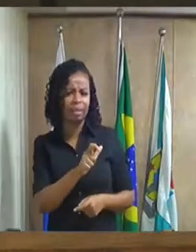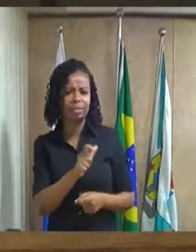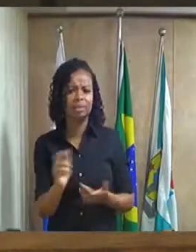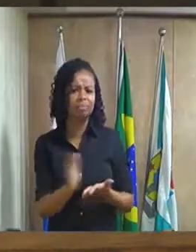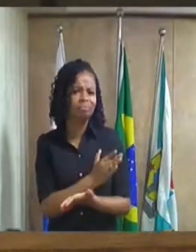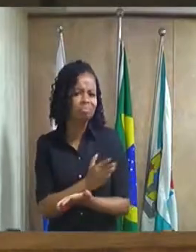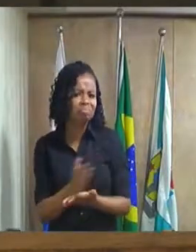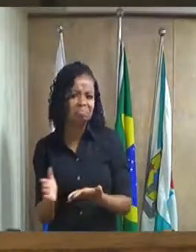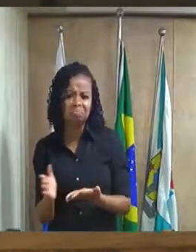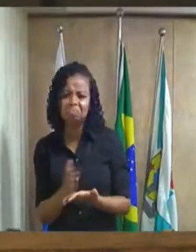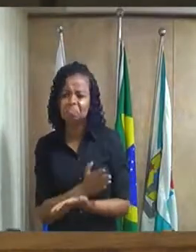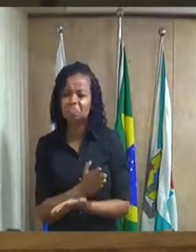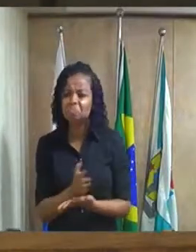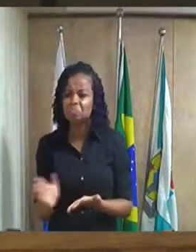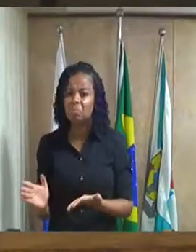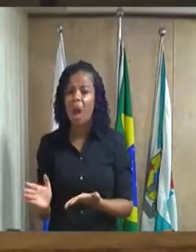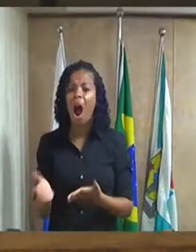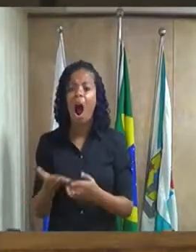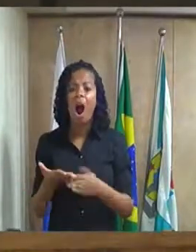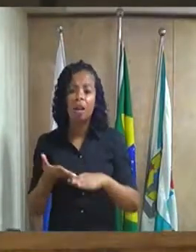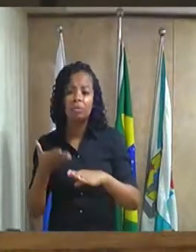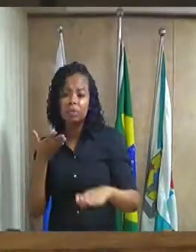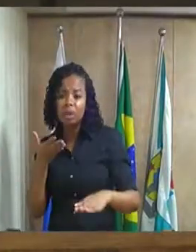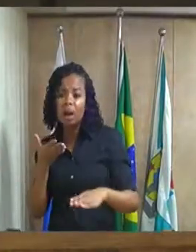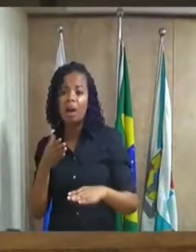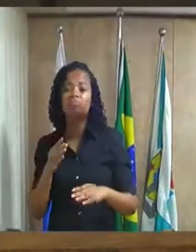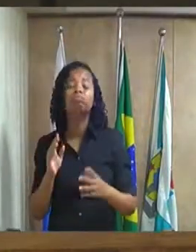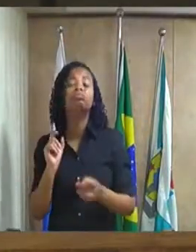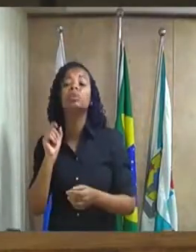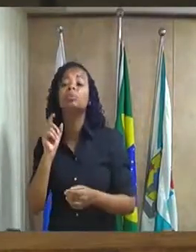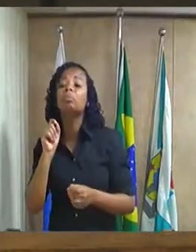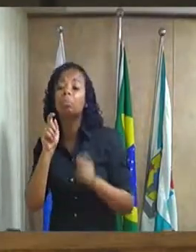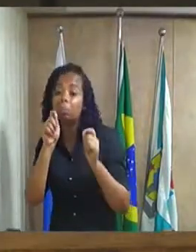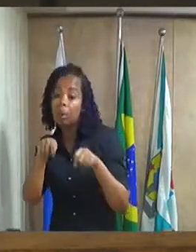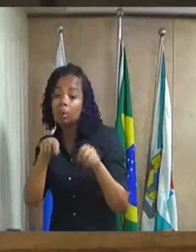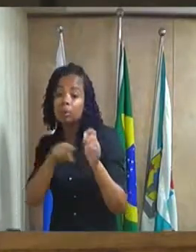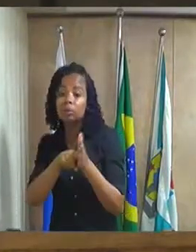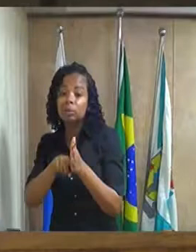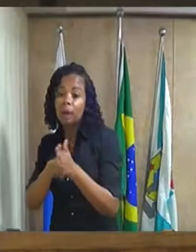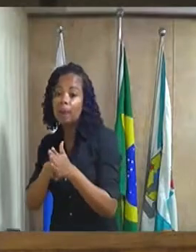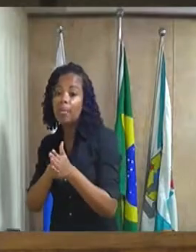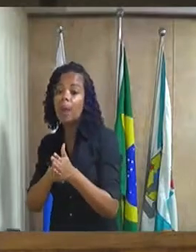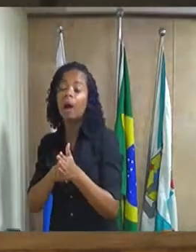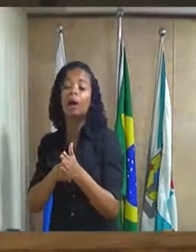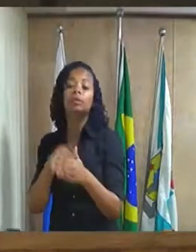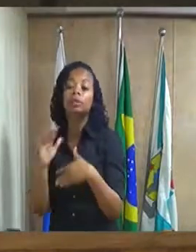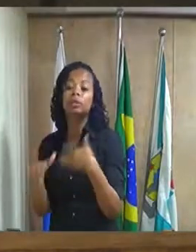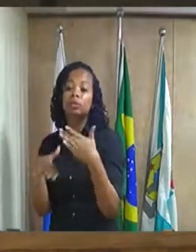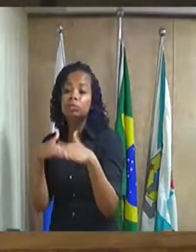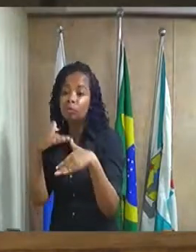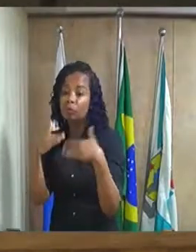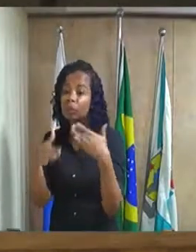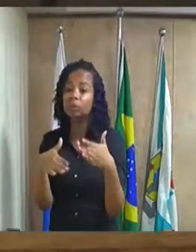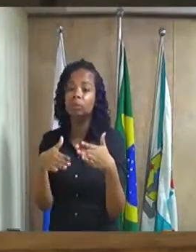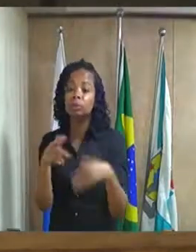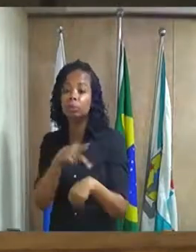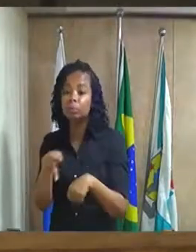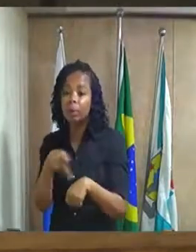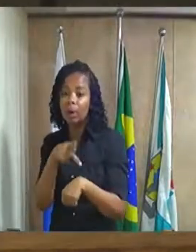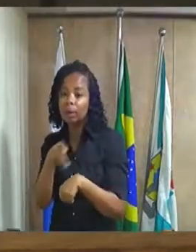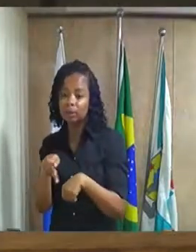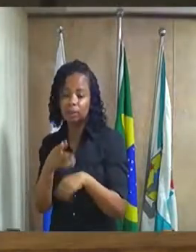em afastar as possibilidades de crescimento desse país mas não obstante